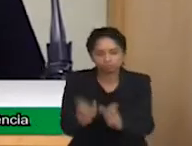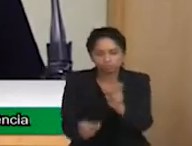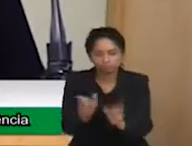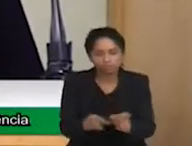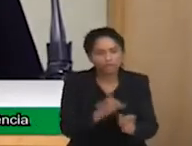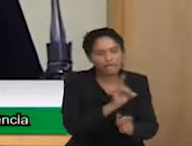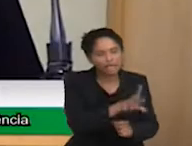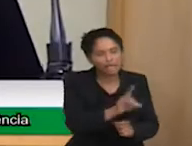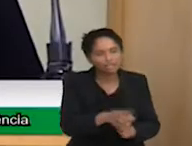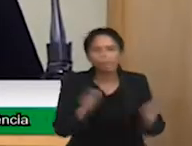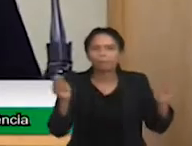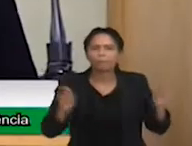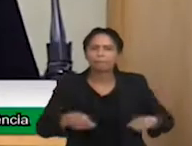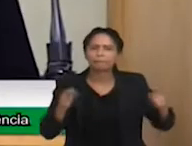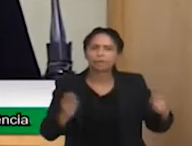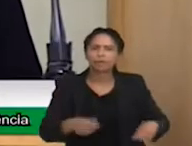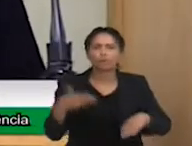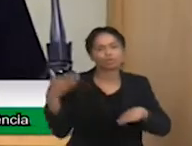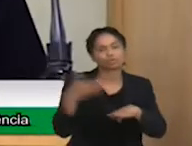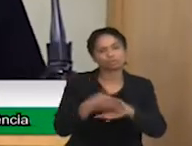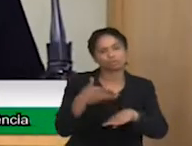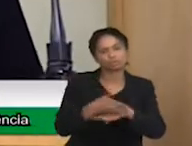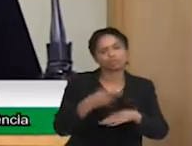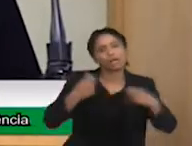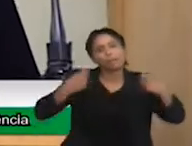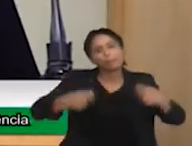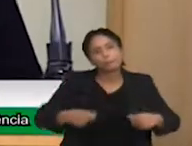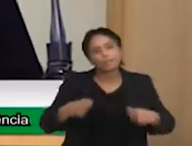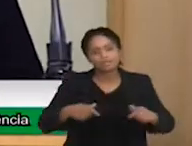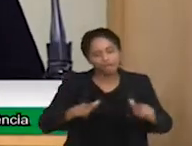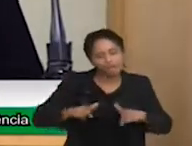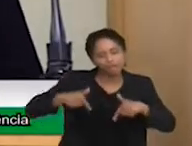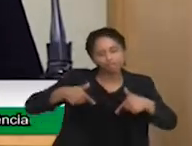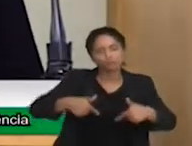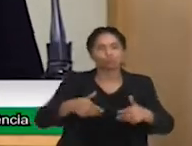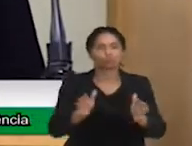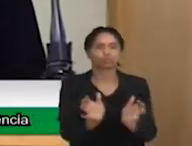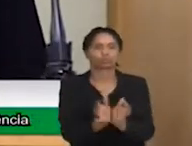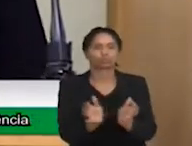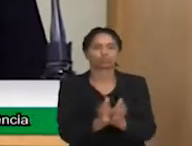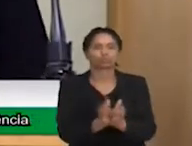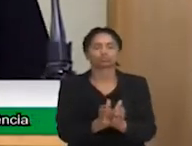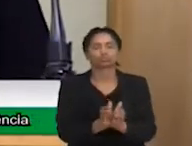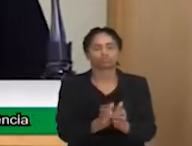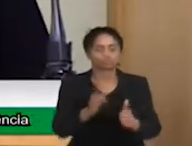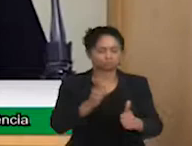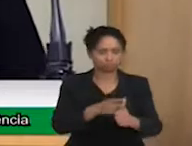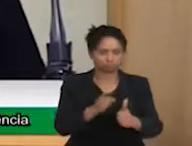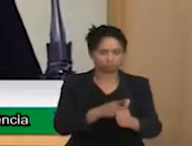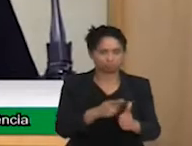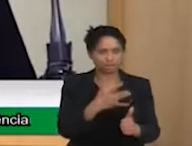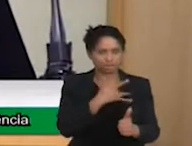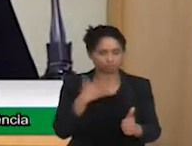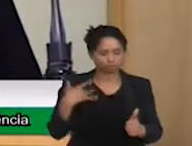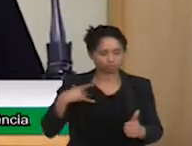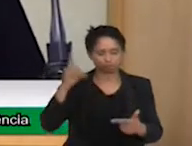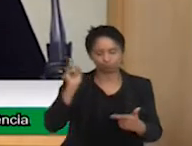Precisamos de uma ação conjunta com a saúde, com a educação e assistência social